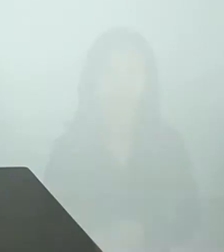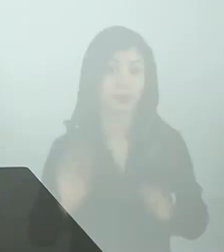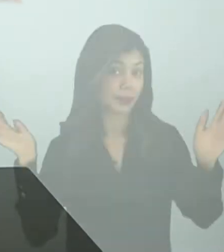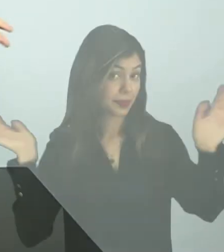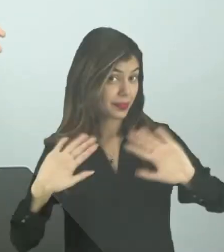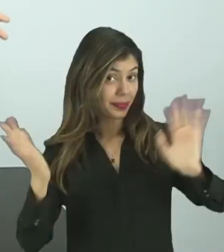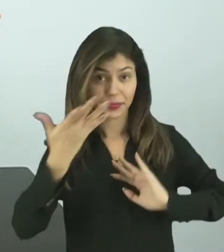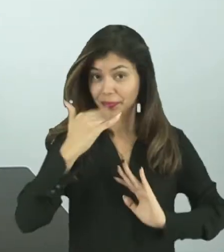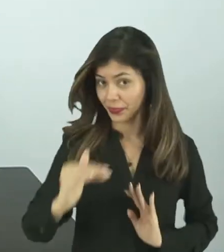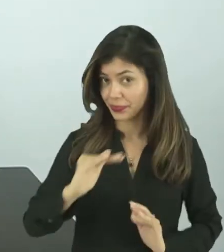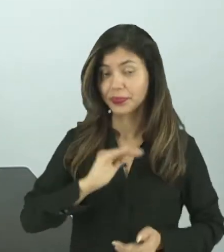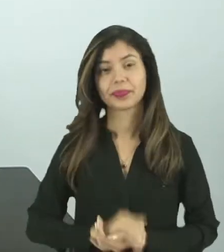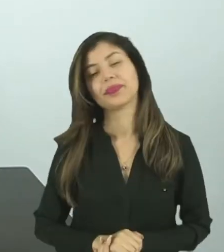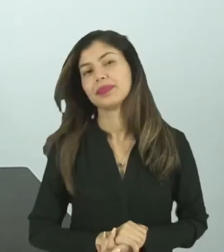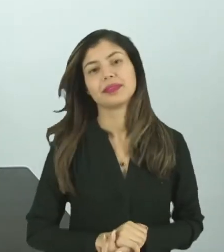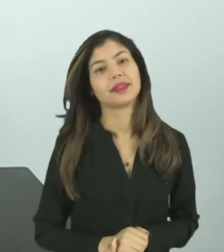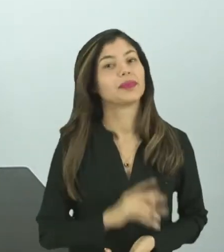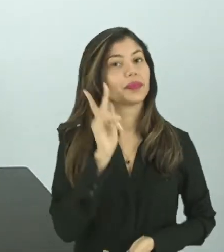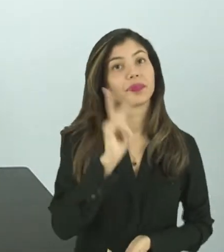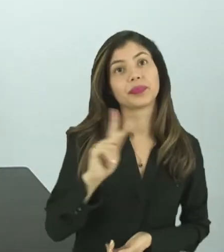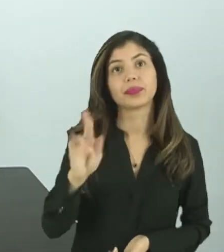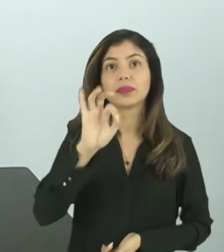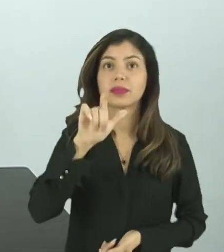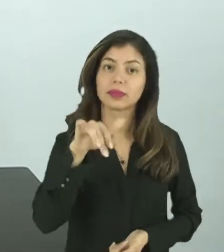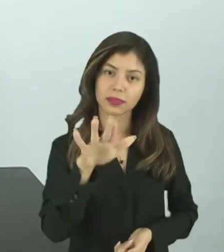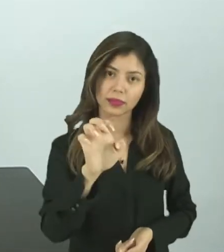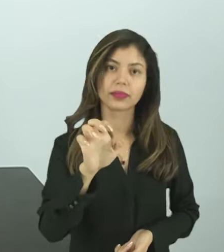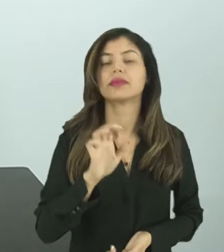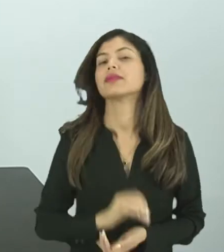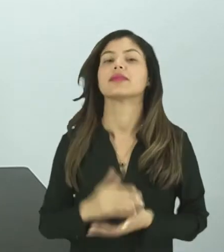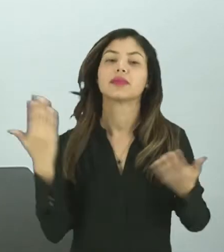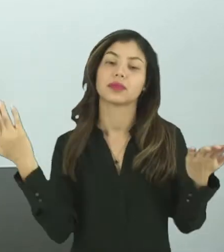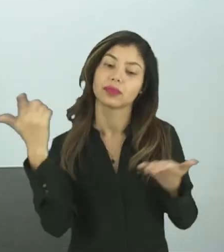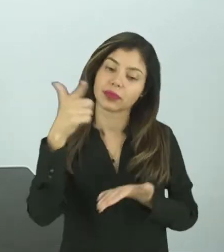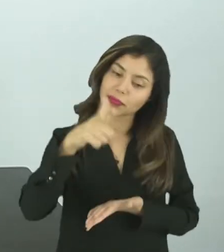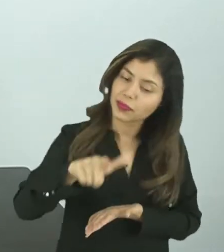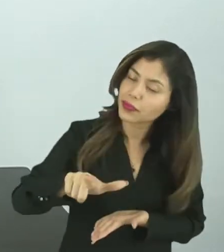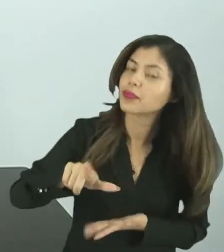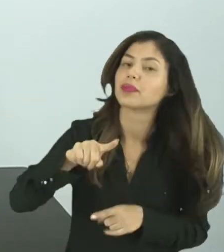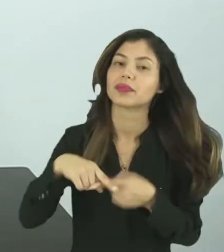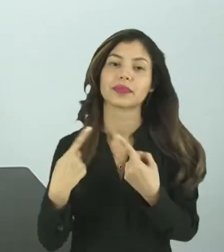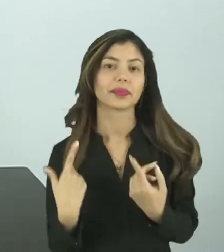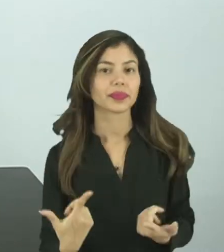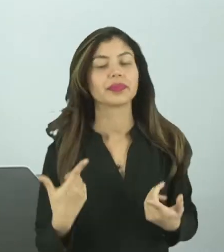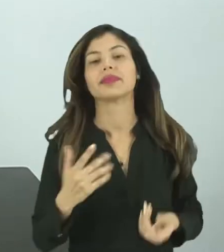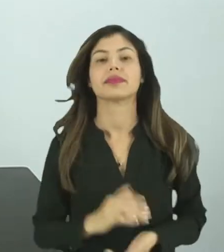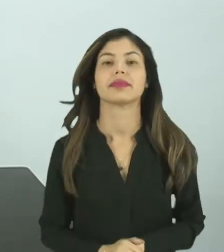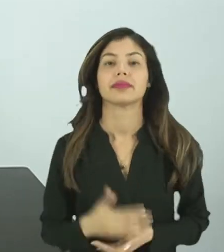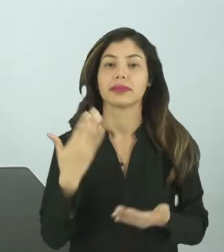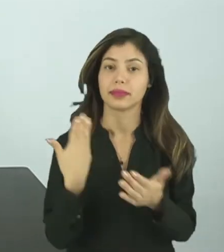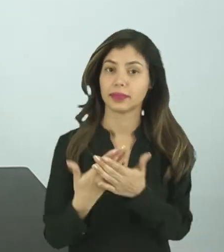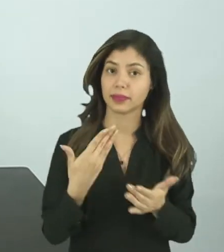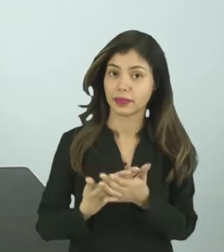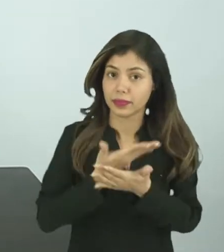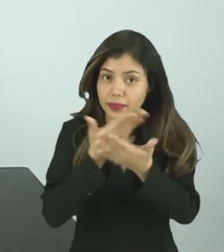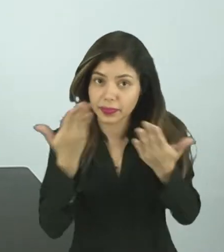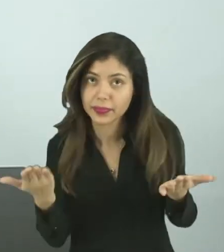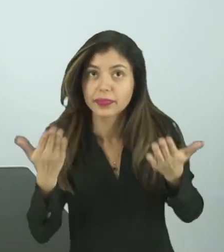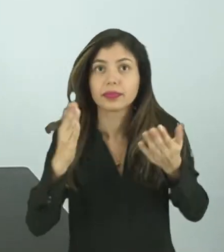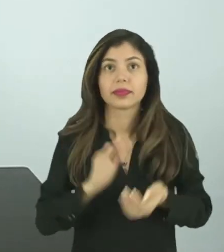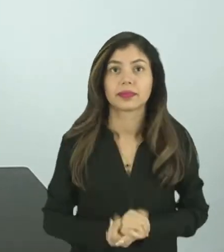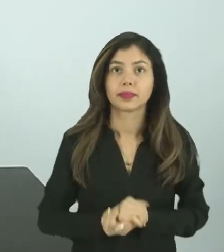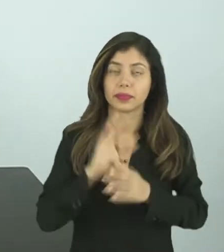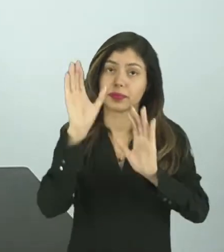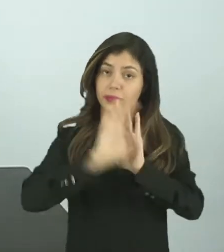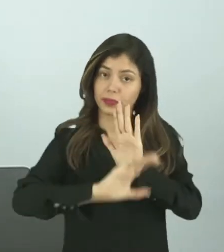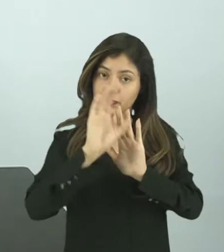Olá crianças, eu sou a professora Eliane e estou aqui mais uma vez para estudar com vocês os